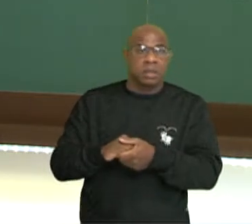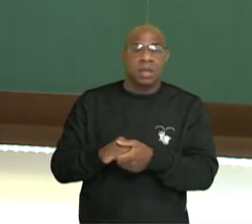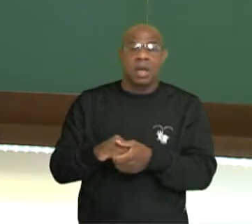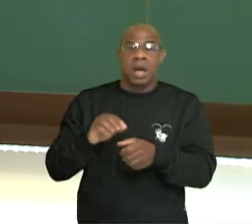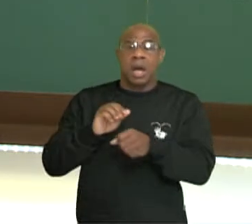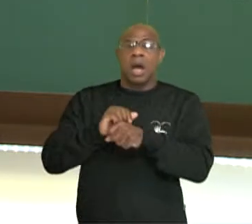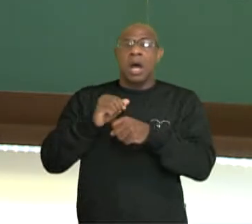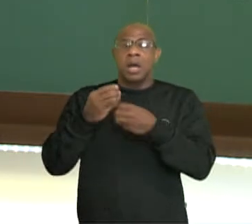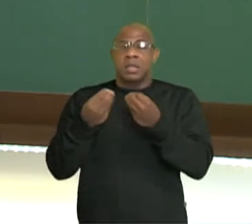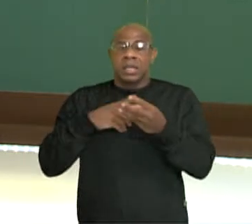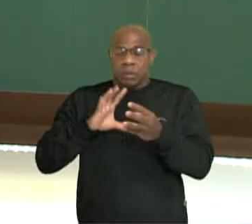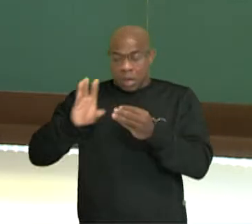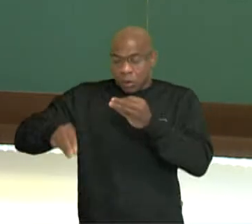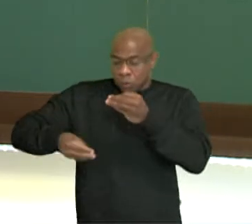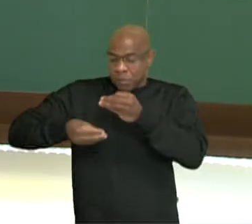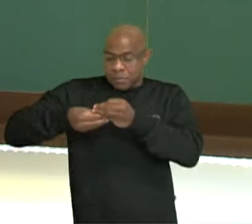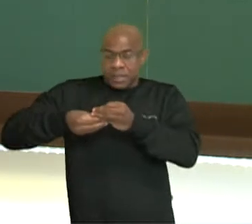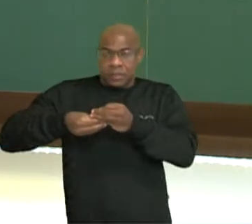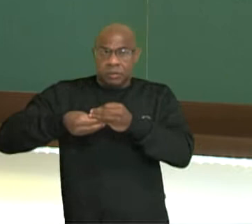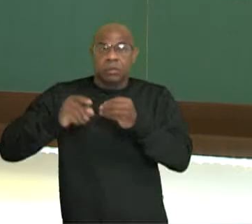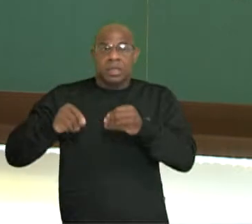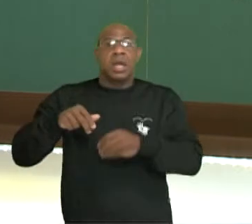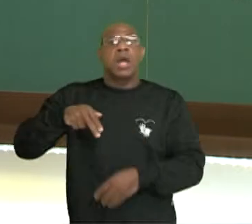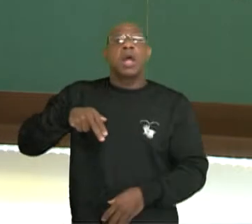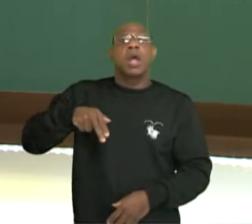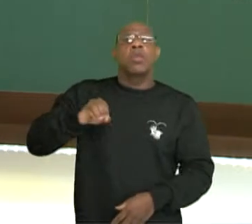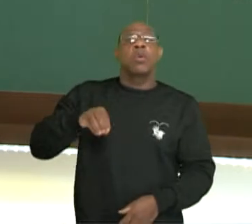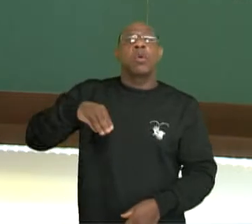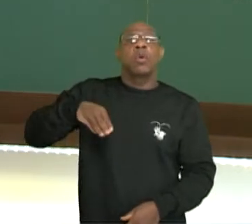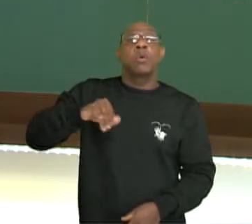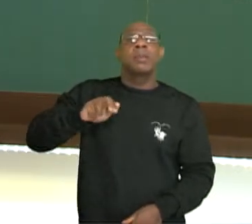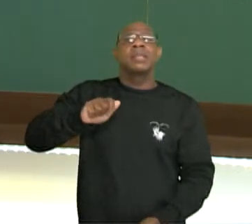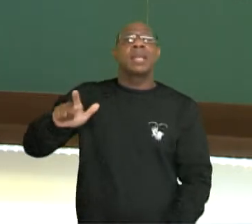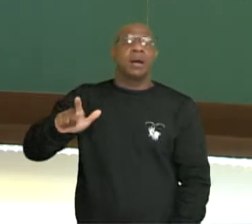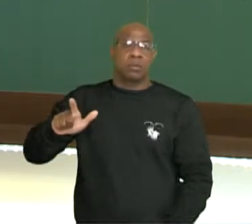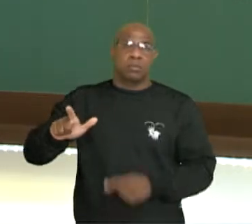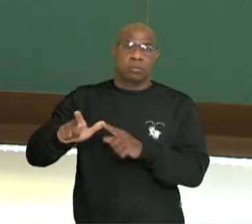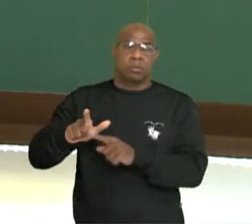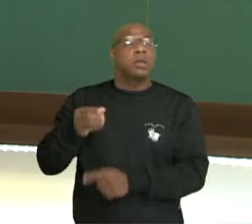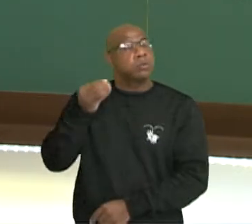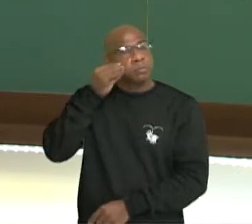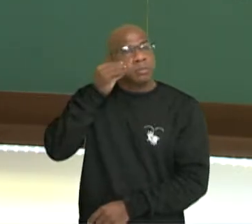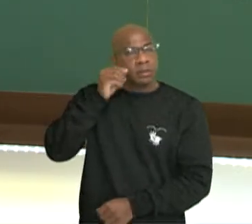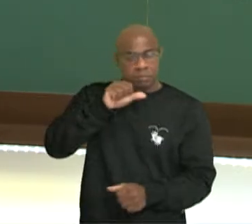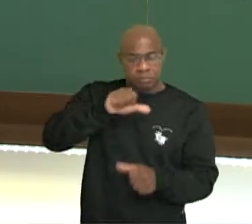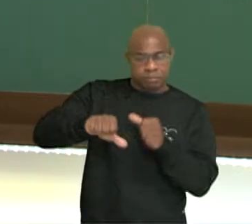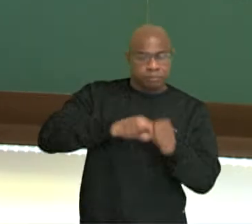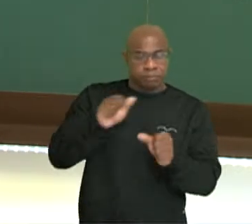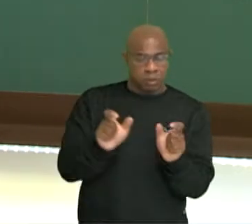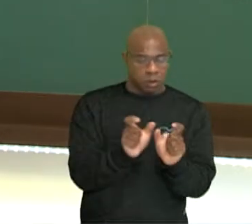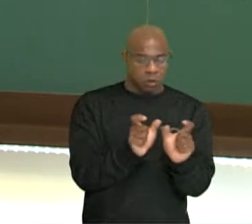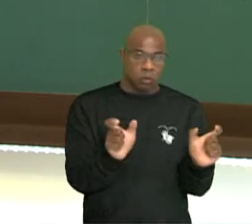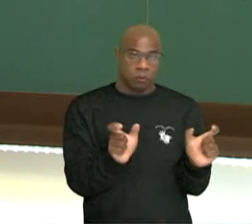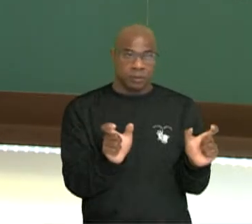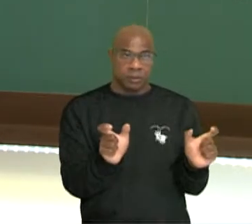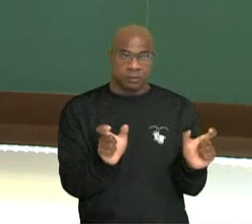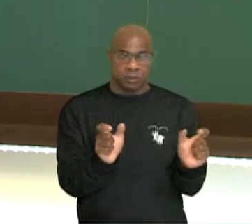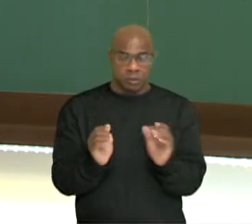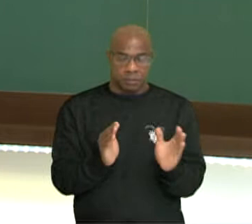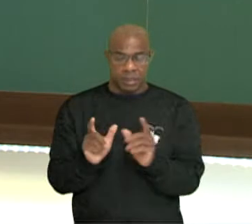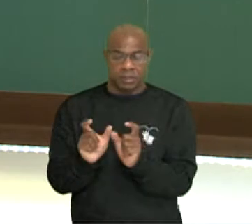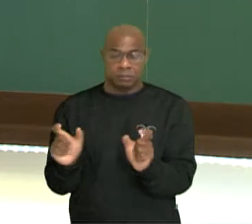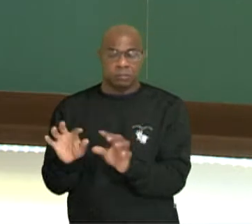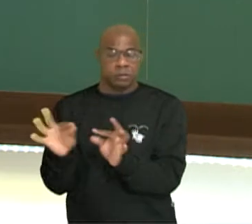complemento nominal. Será que isso é verdade? Experimente transformar o período composto em período simples.